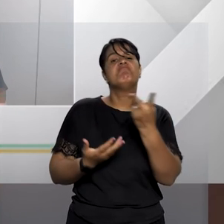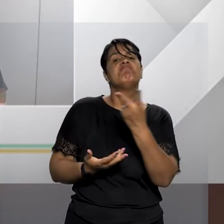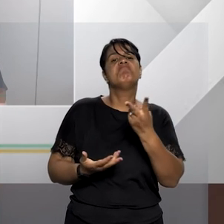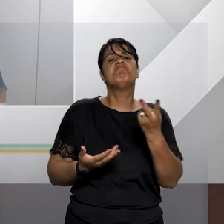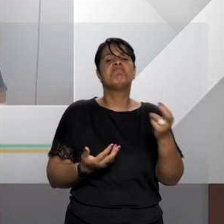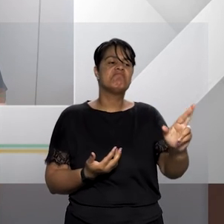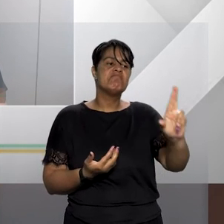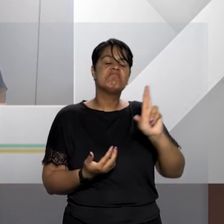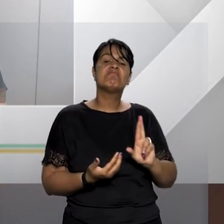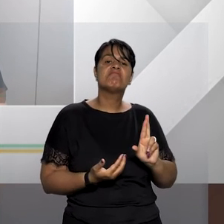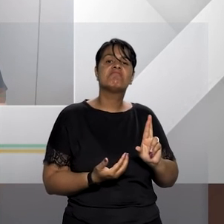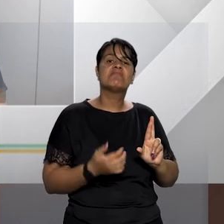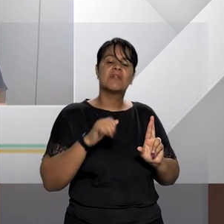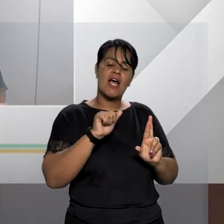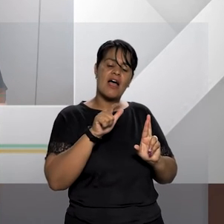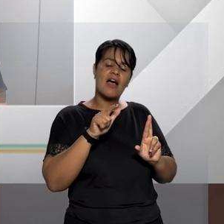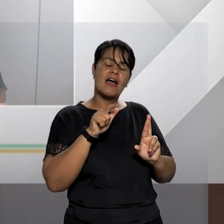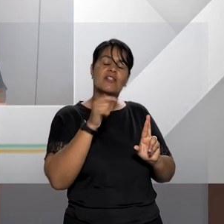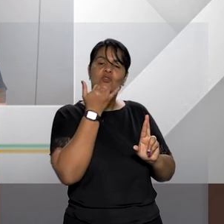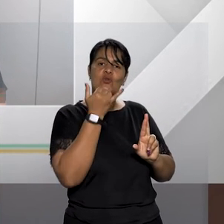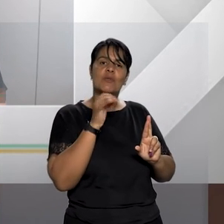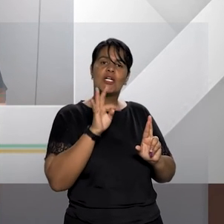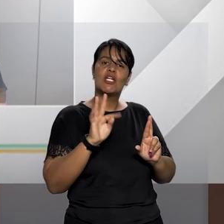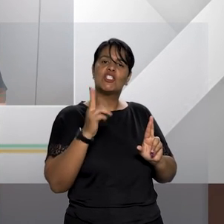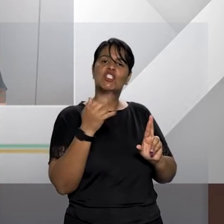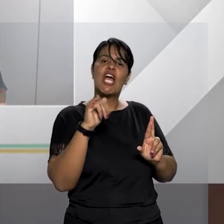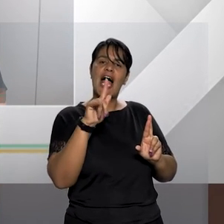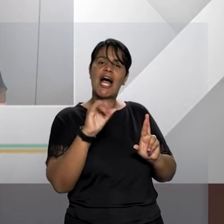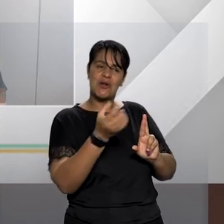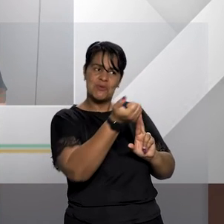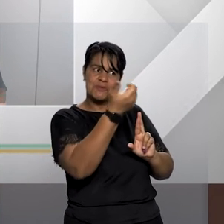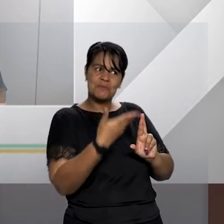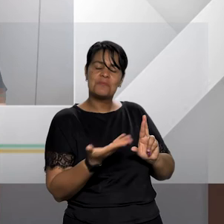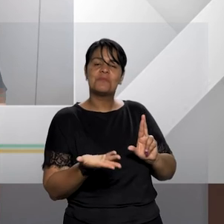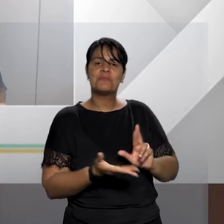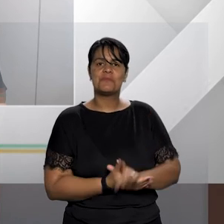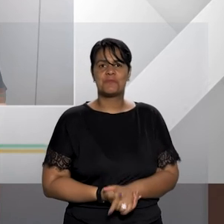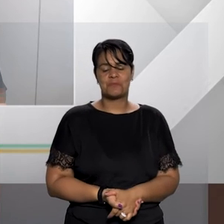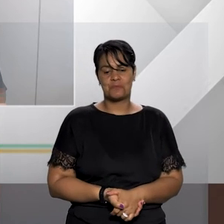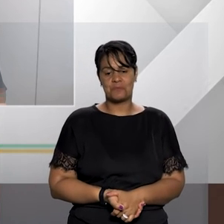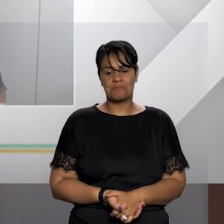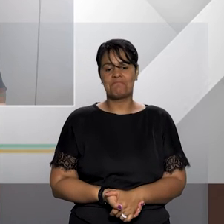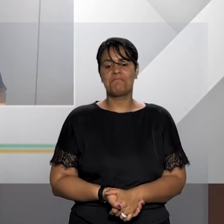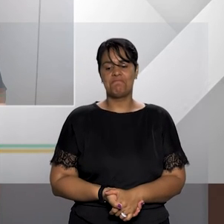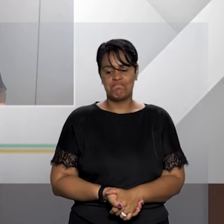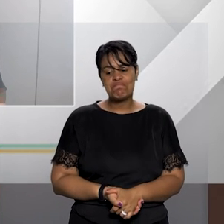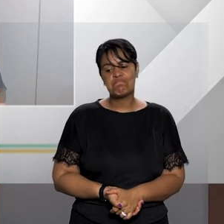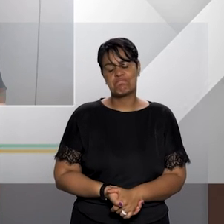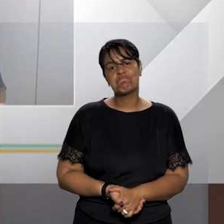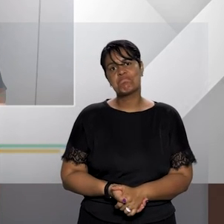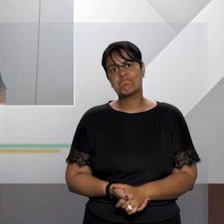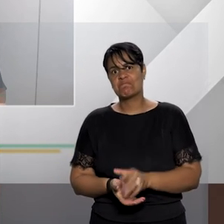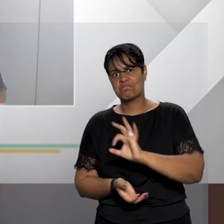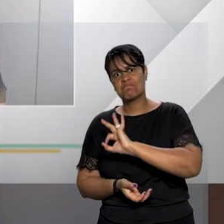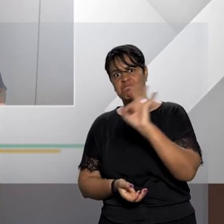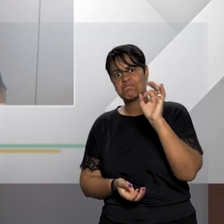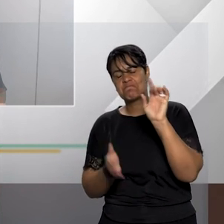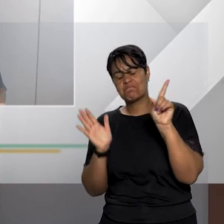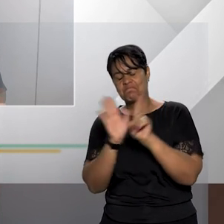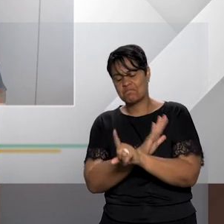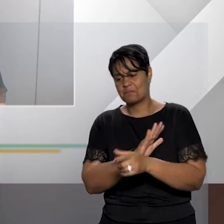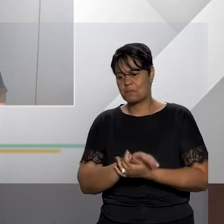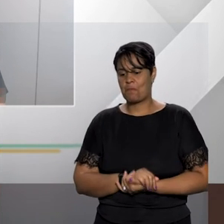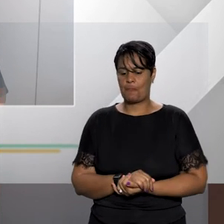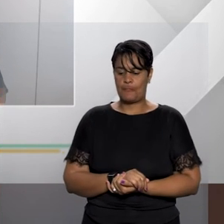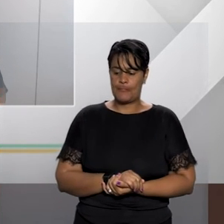primeiramente ouvindo você doutor Tiago Pirobon Obrigado pela pergunta Fátima eu